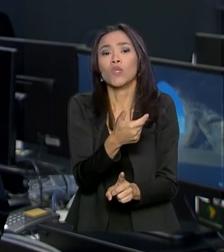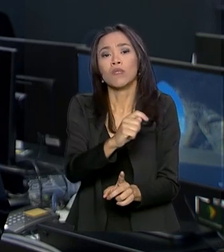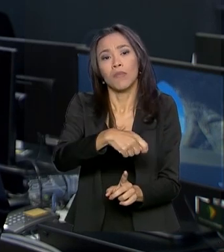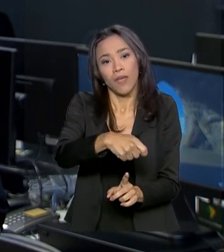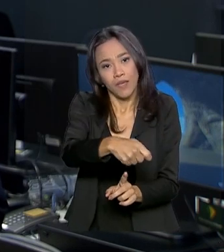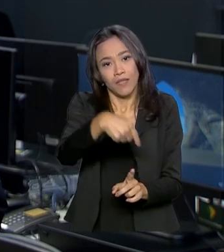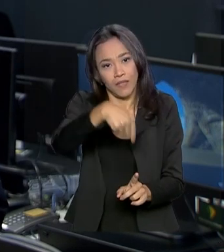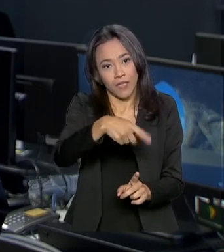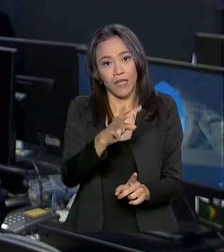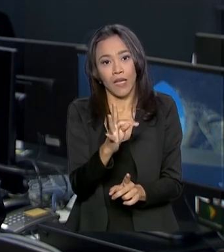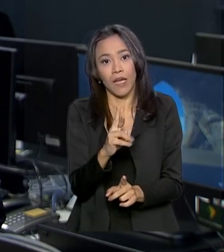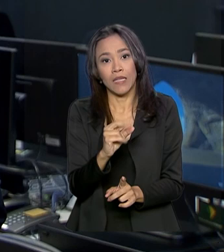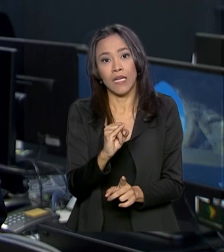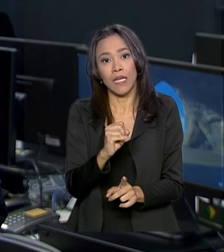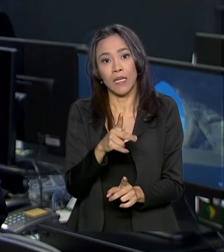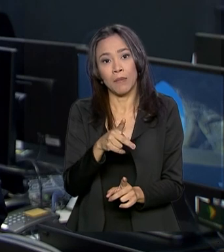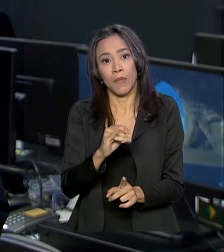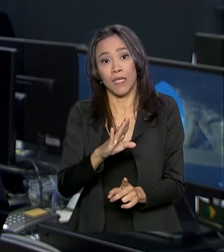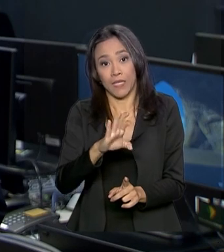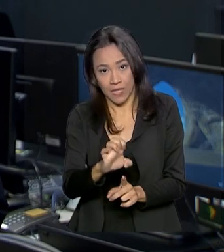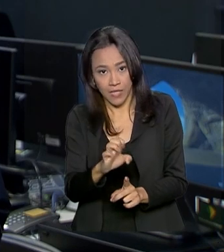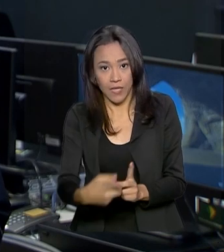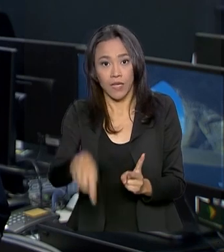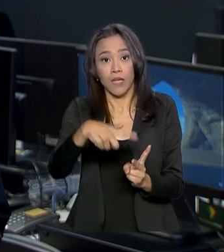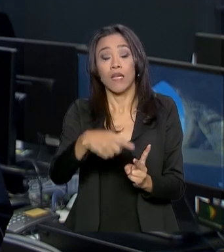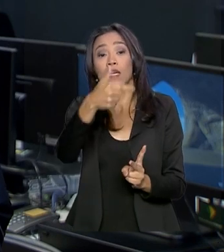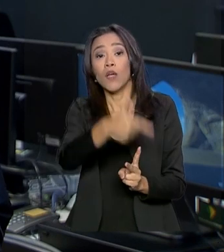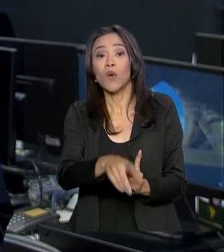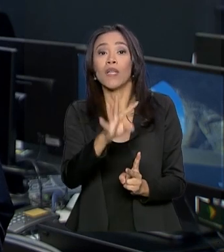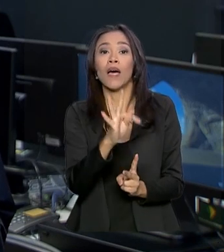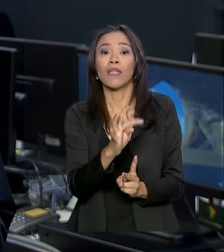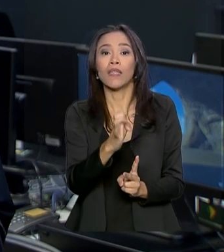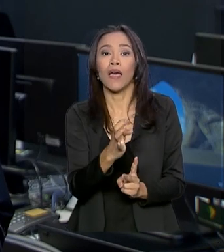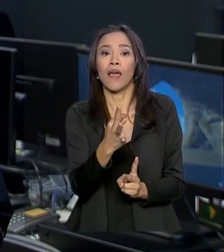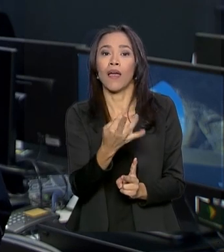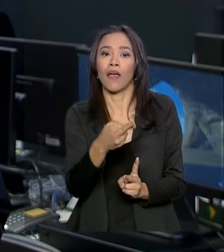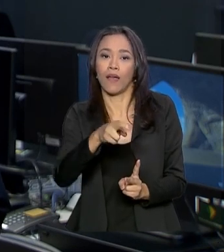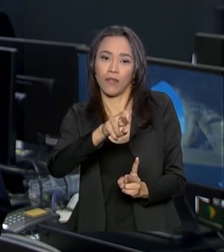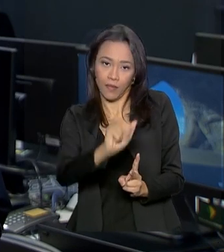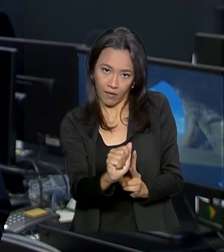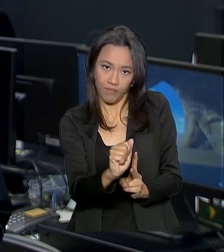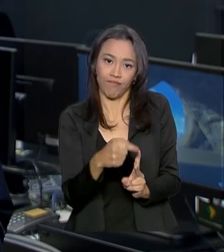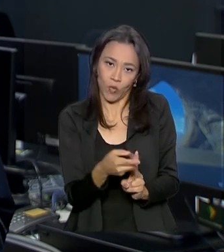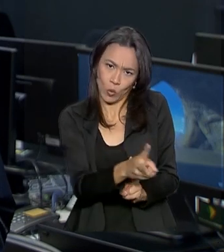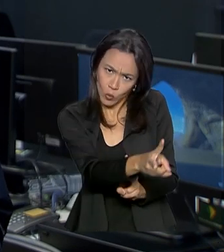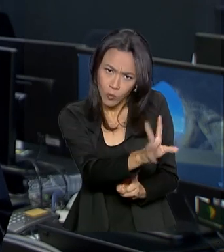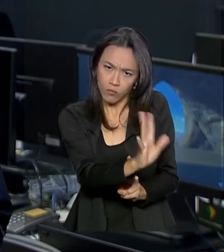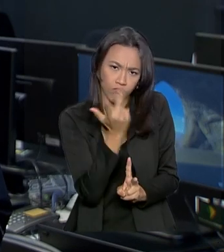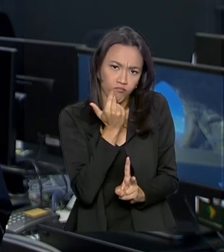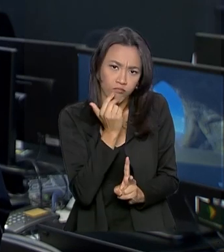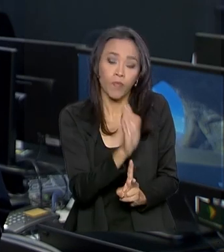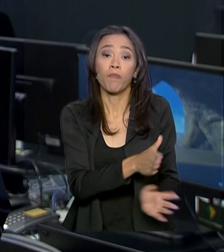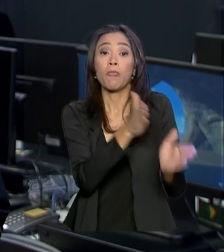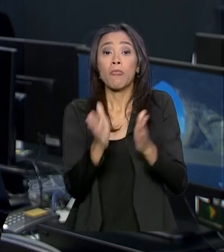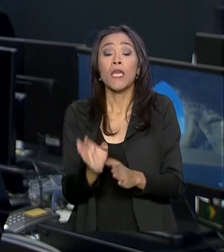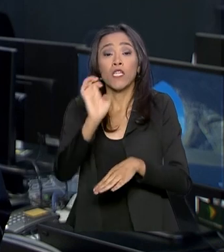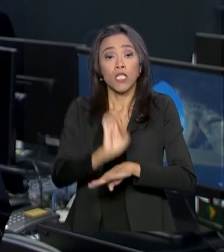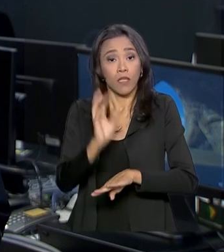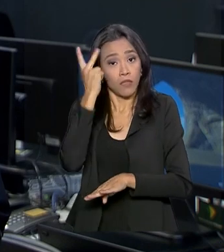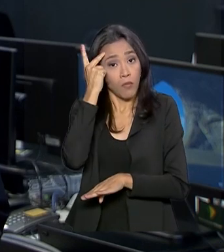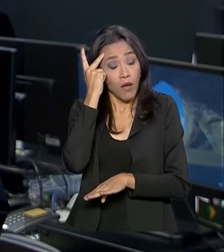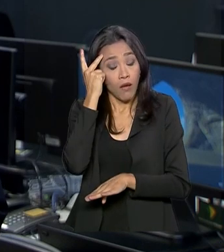por meio da tríplice viral e aos 15 meses por meio da tetraviral. Atualmente, o estado de São Paulo já soma 2